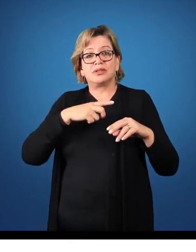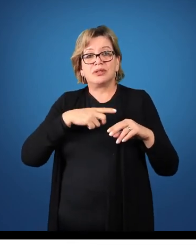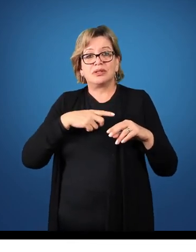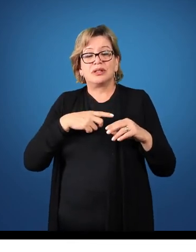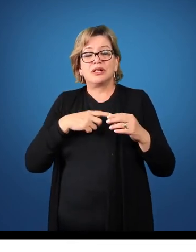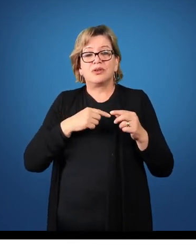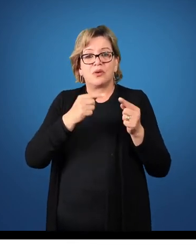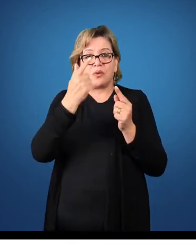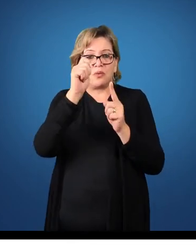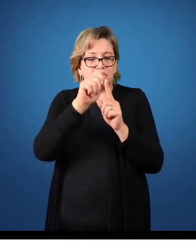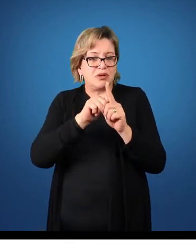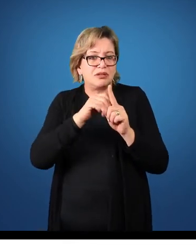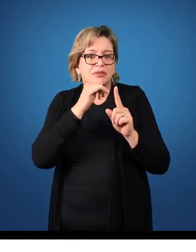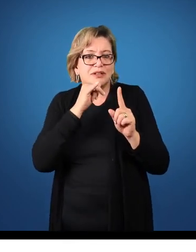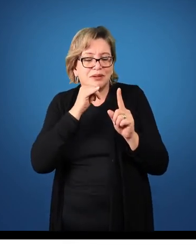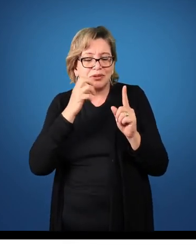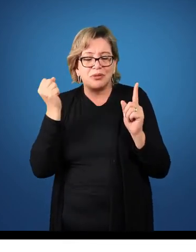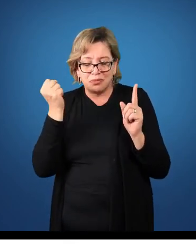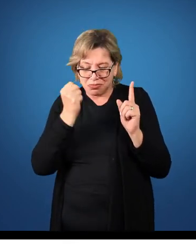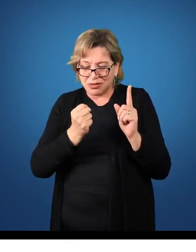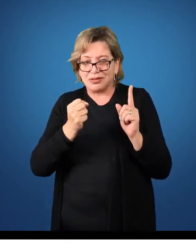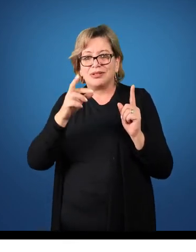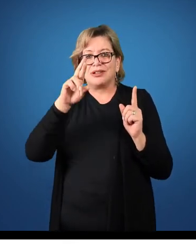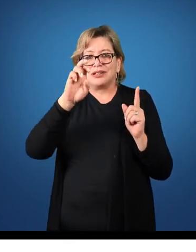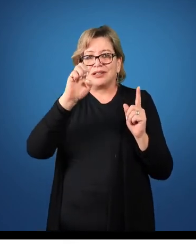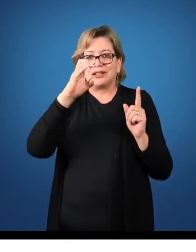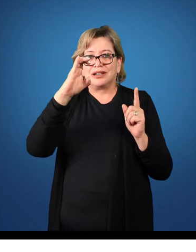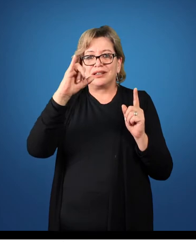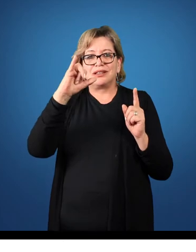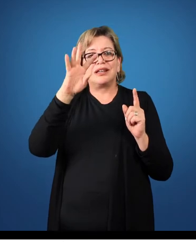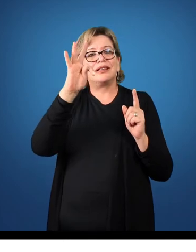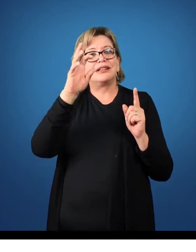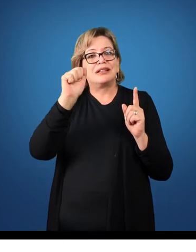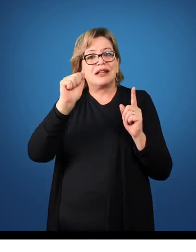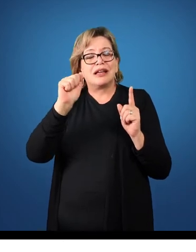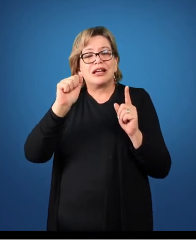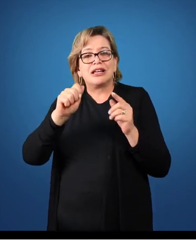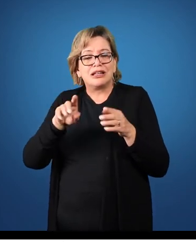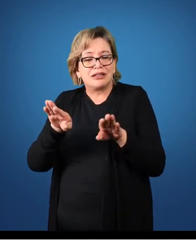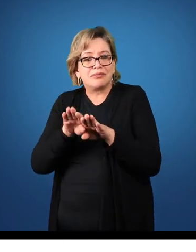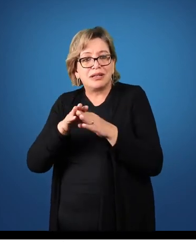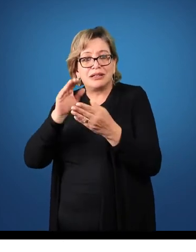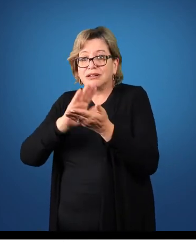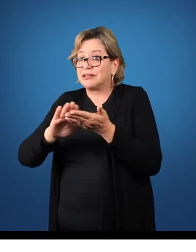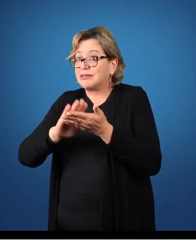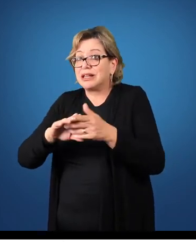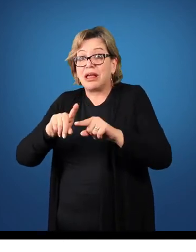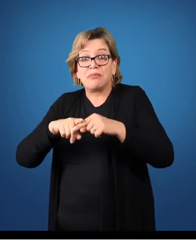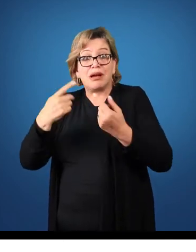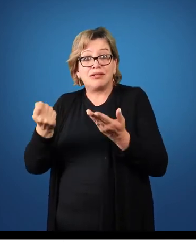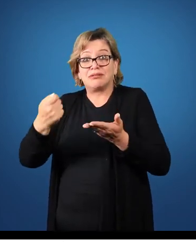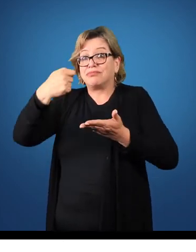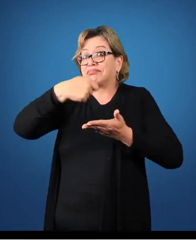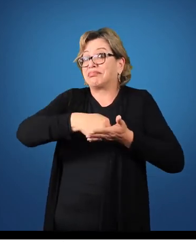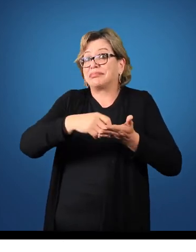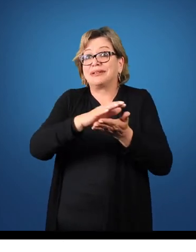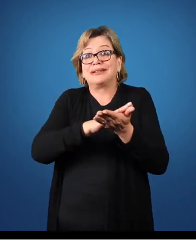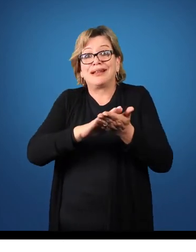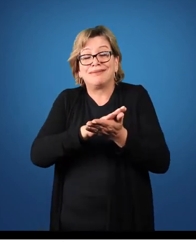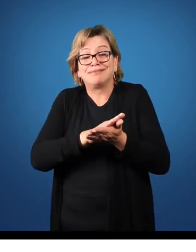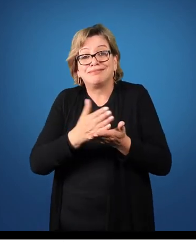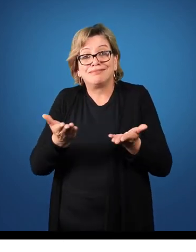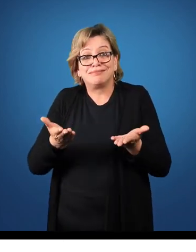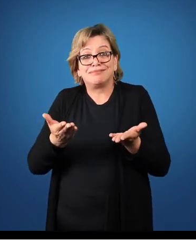Num mês, eu posso ter receita e despesa, mas não ter tido nenhum recebimento provindo dos